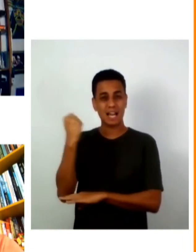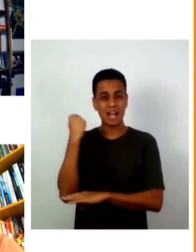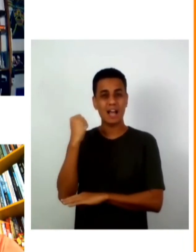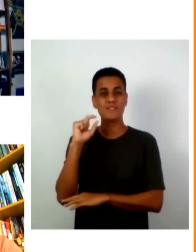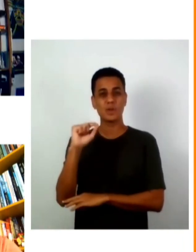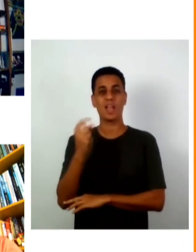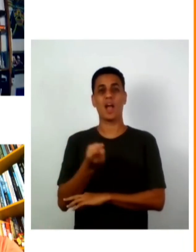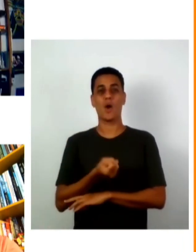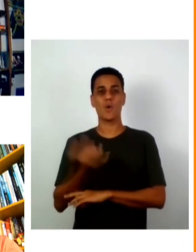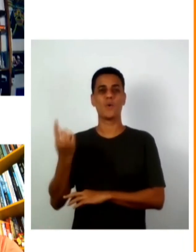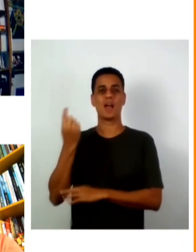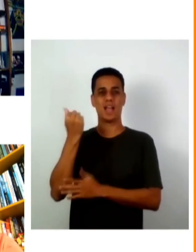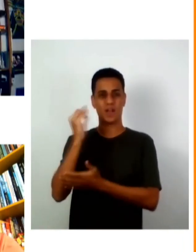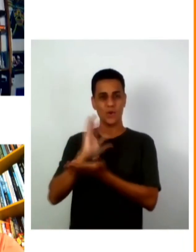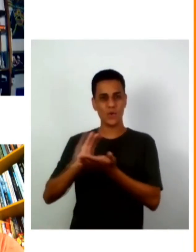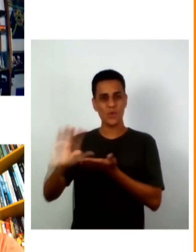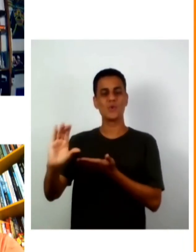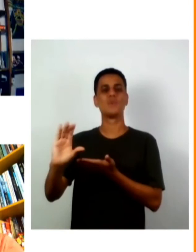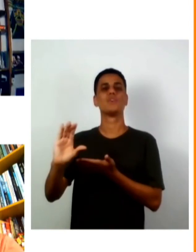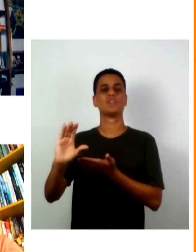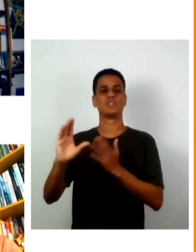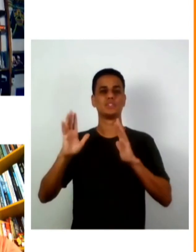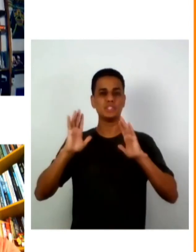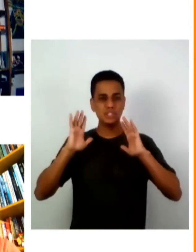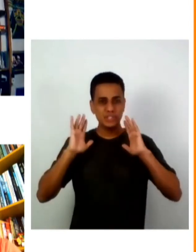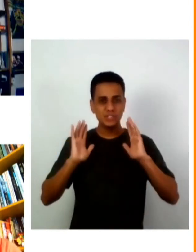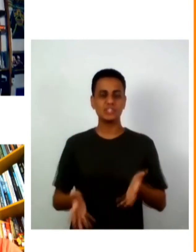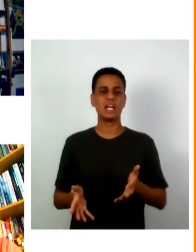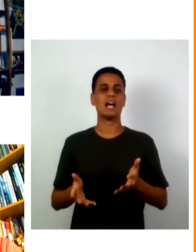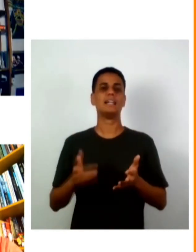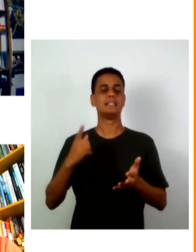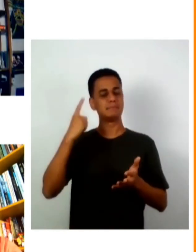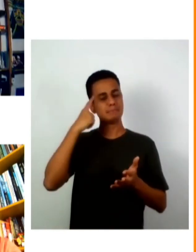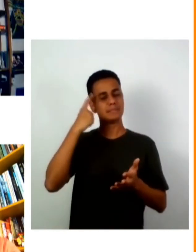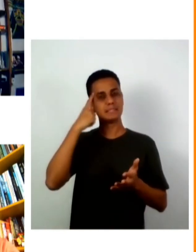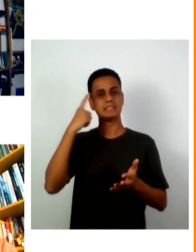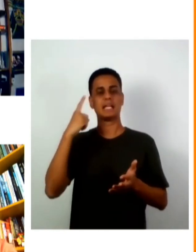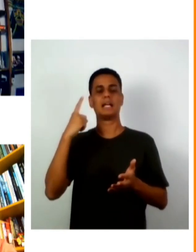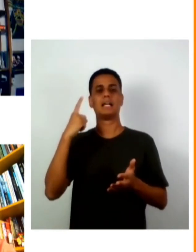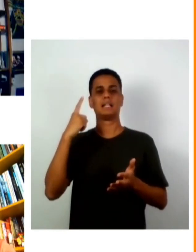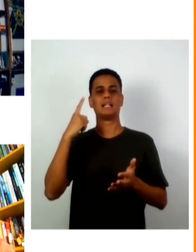alguns recursos que previstos para festivais e para celebrações